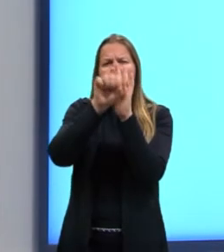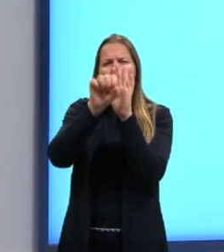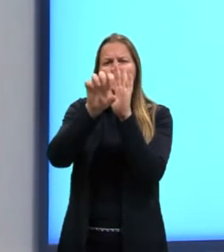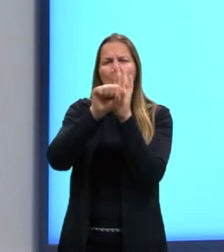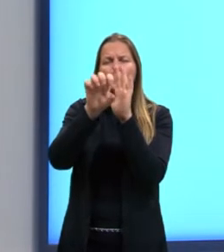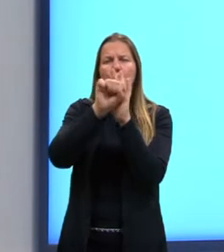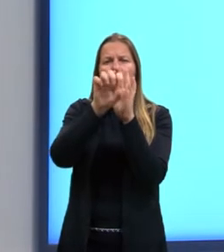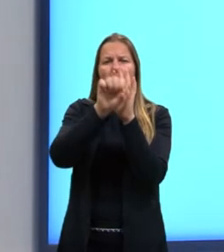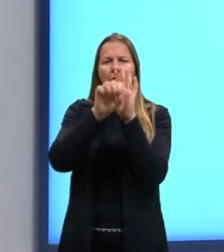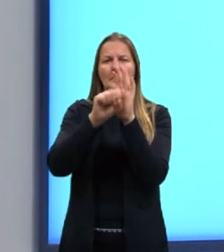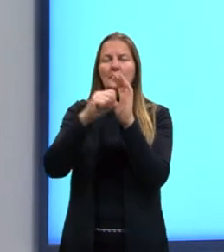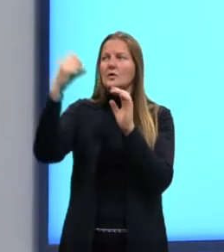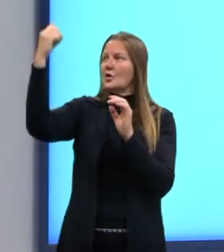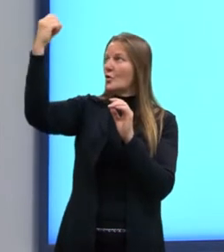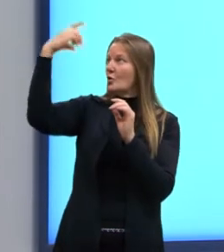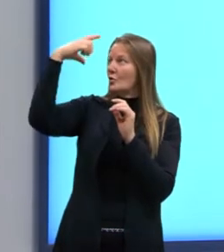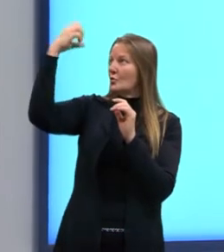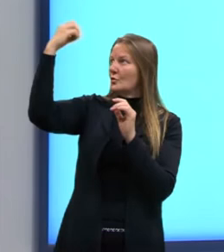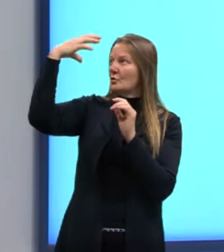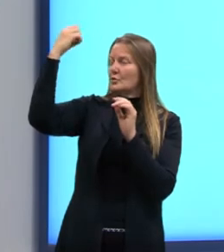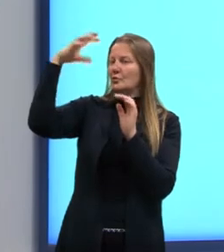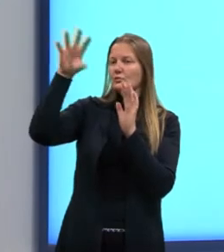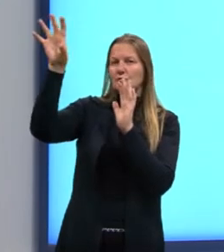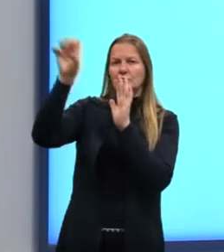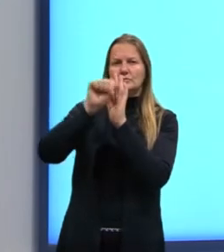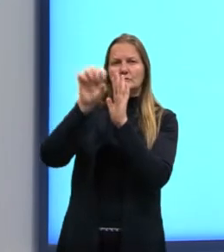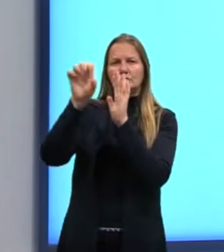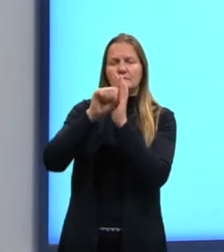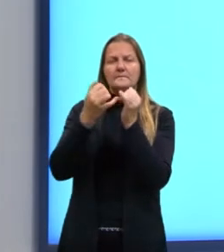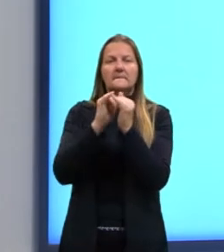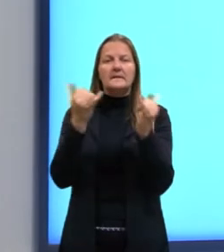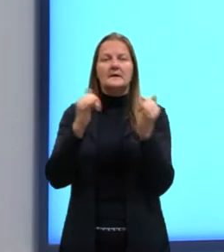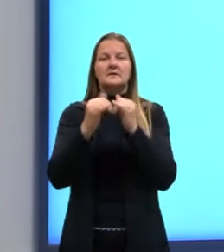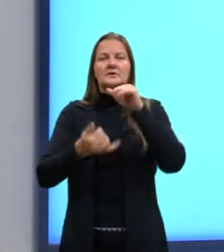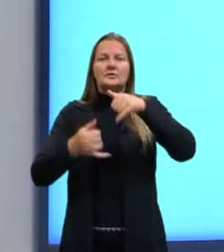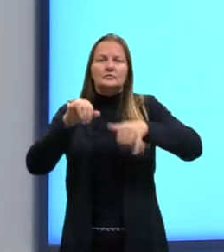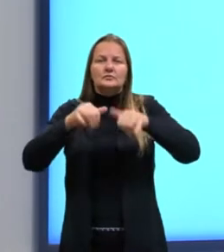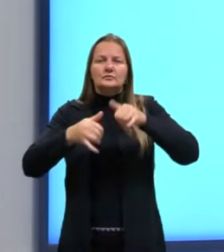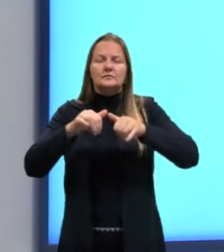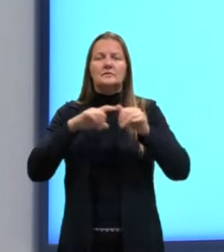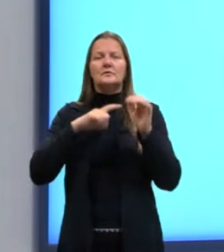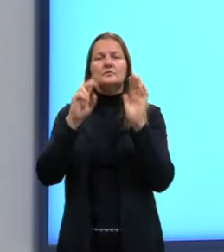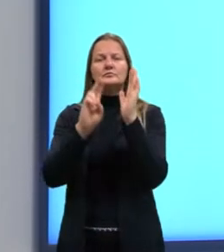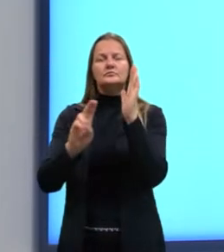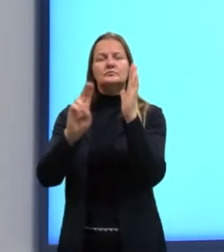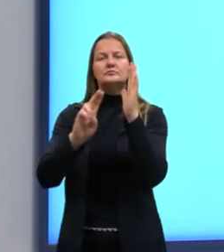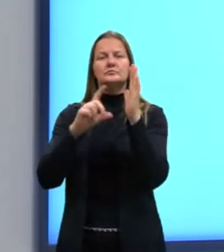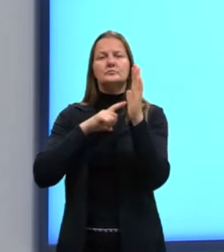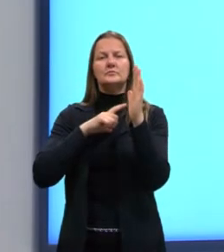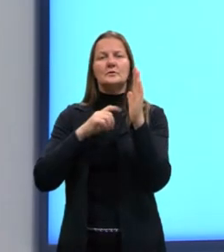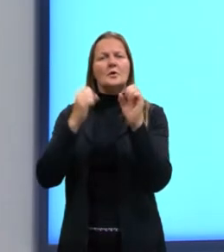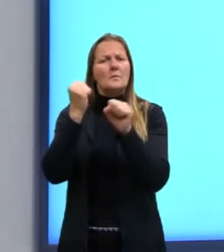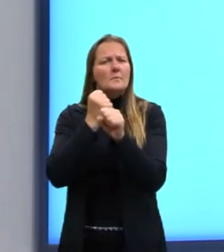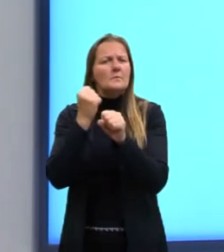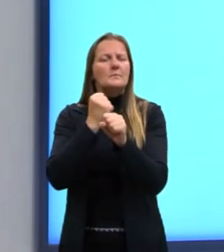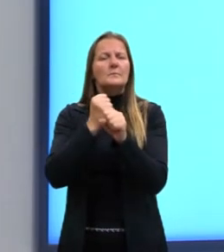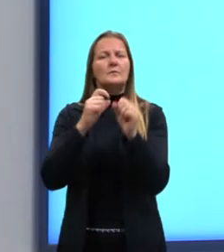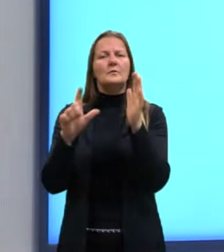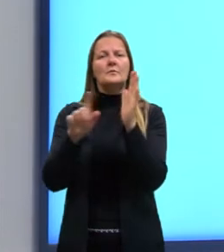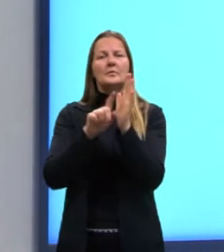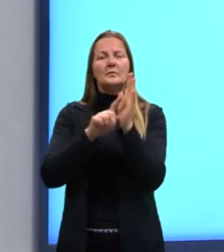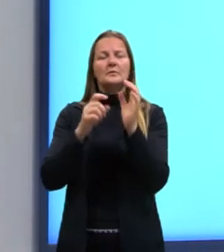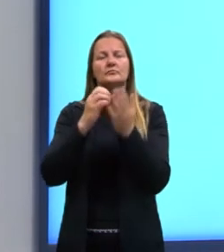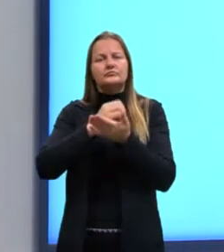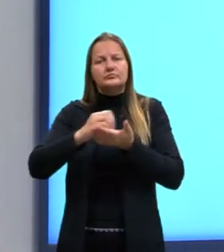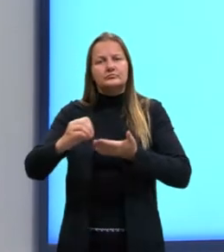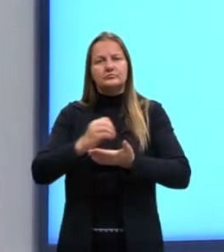solar, convertem na energia química, que será utilizada para a produção de